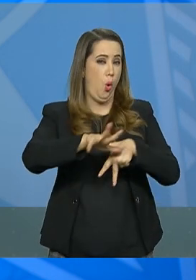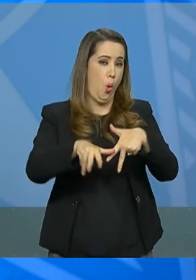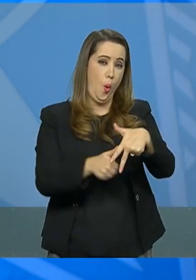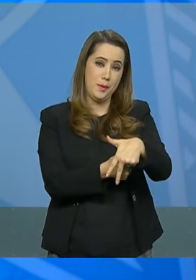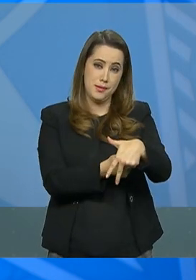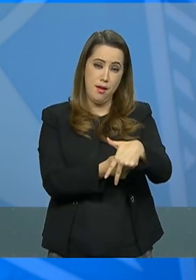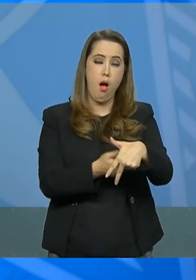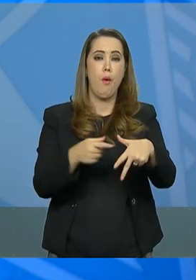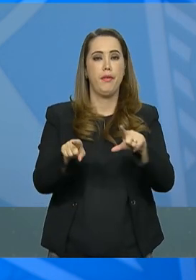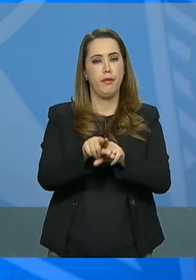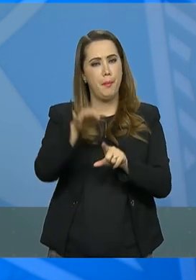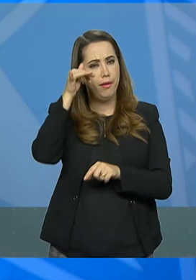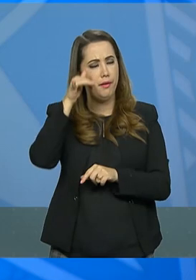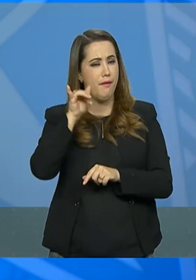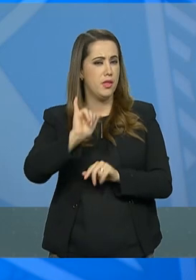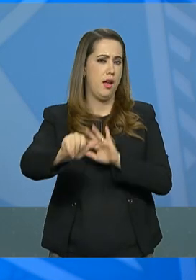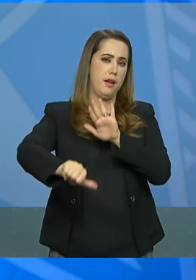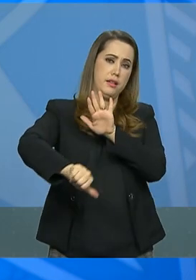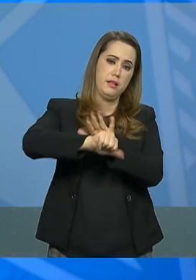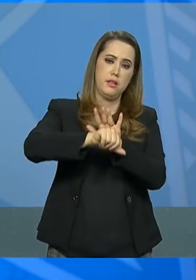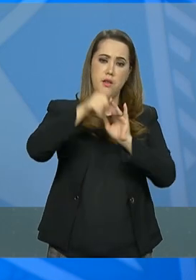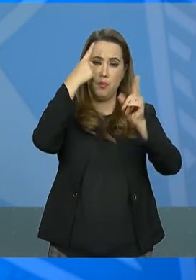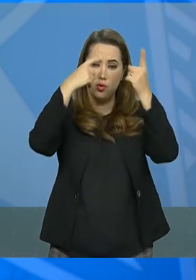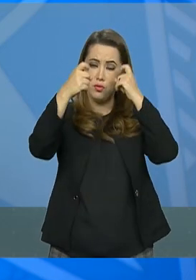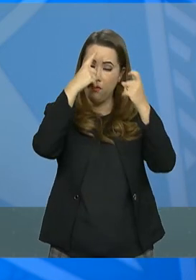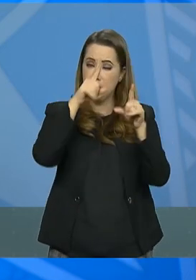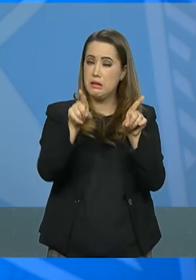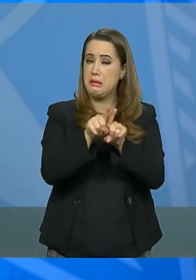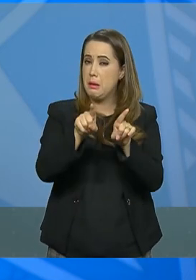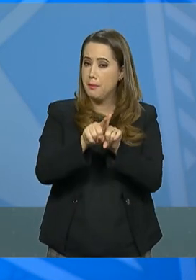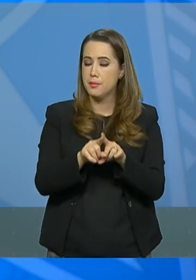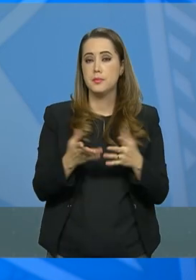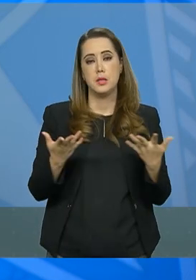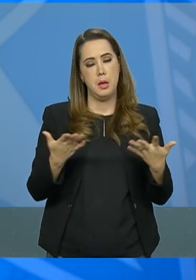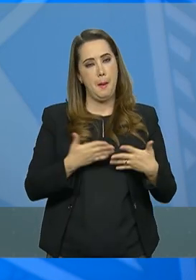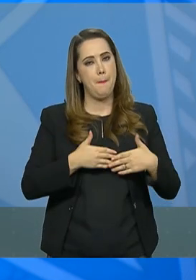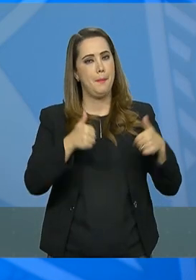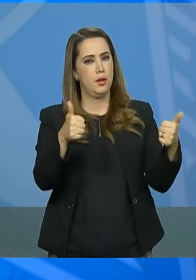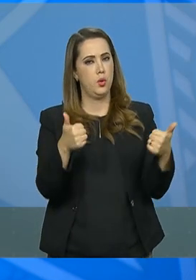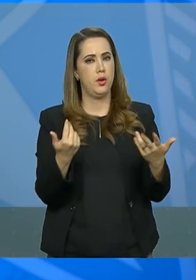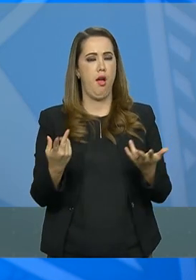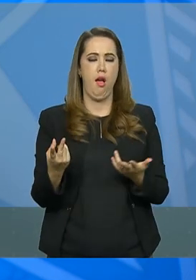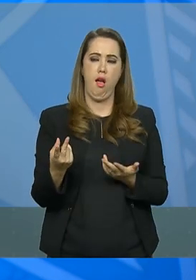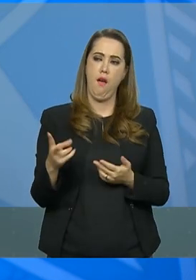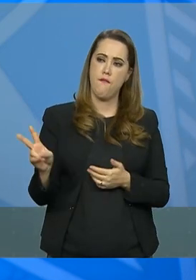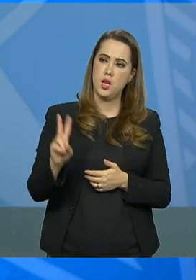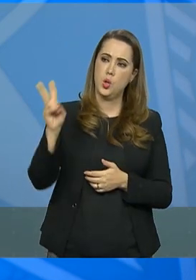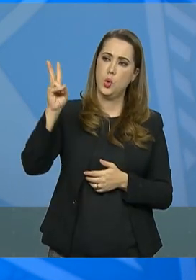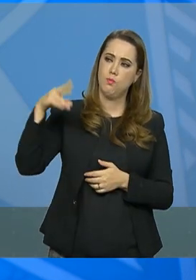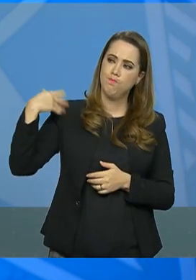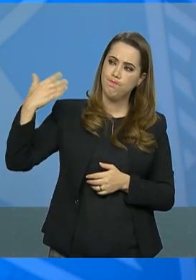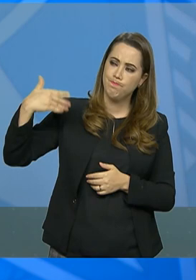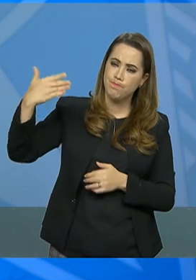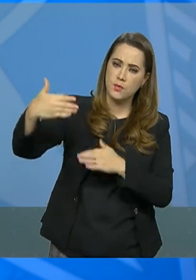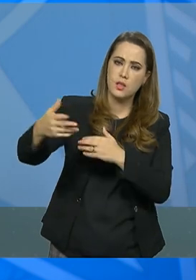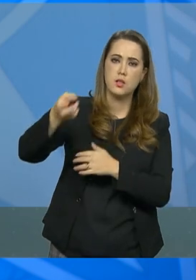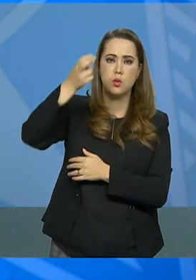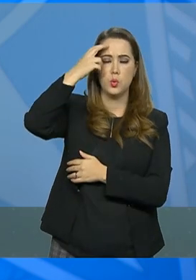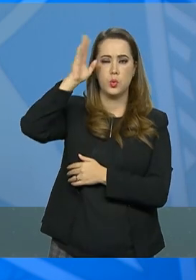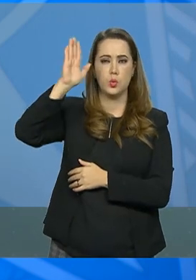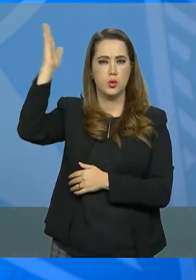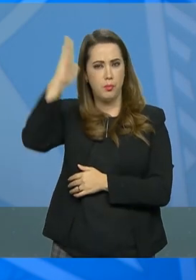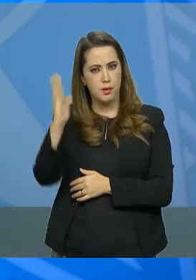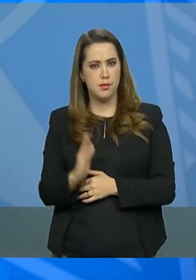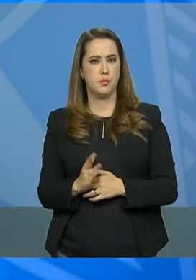e os crimes violentos, além de resgatar valores e tradições da cultura nacional.